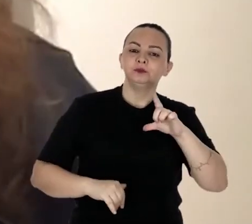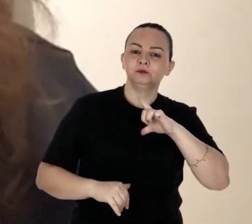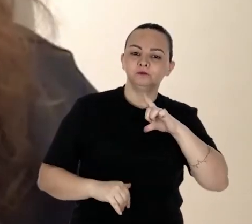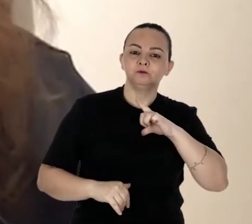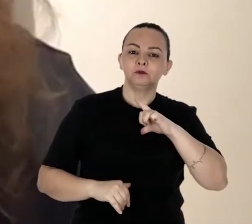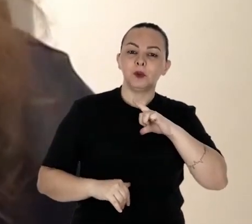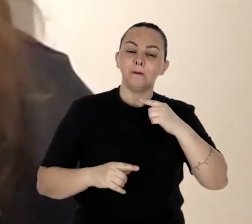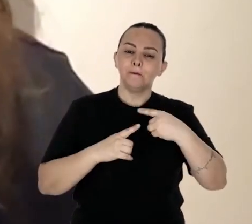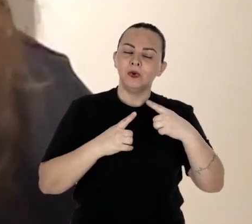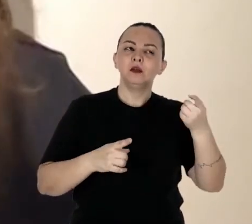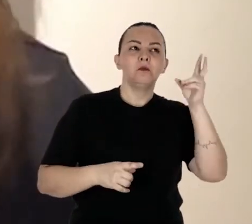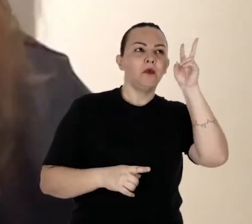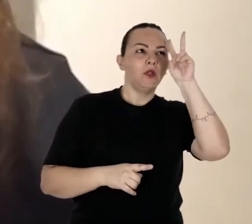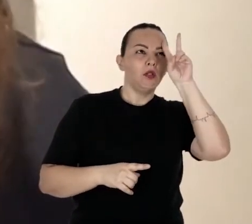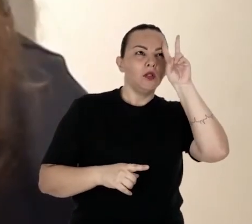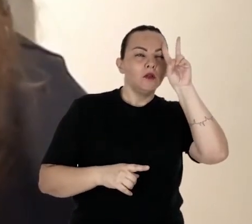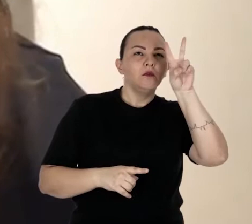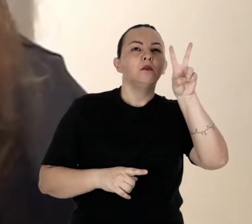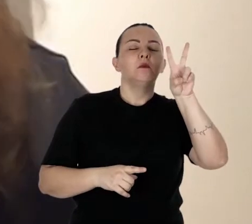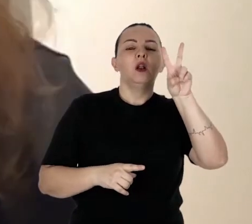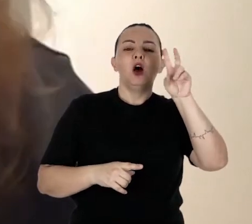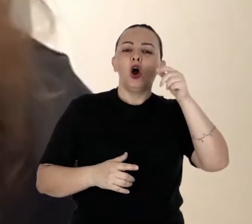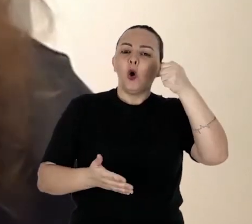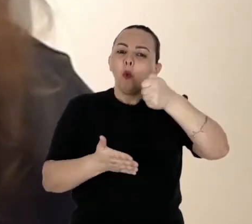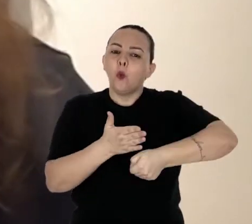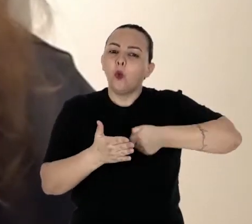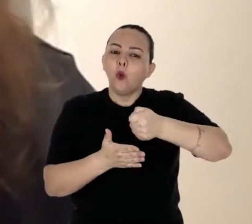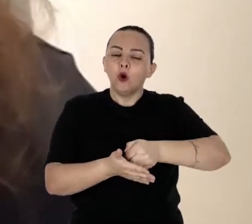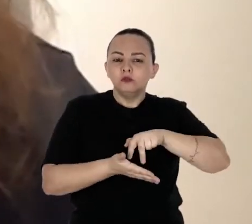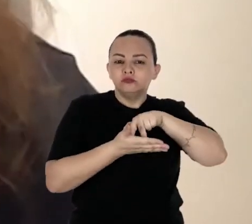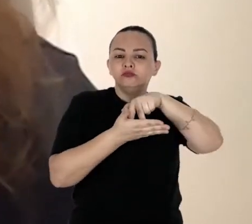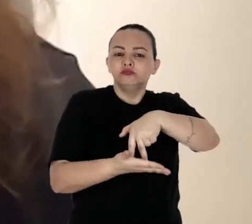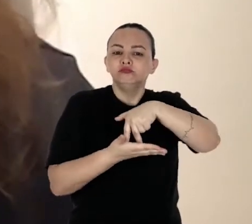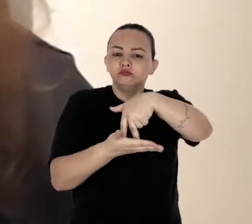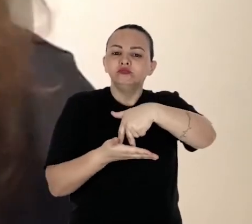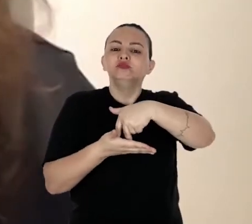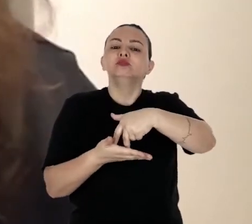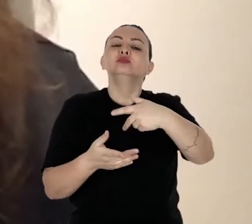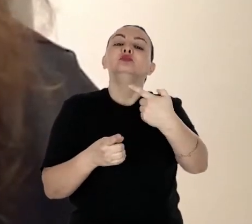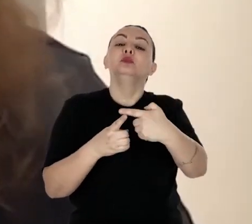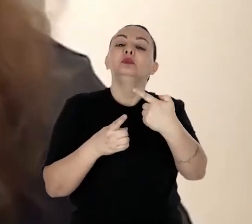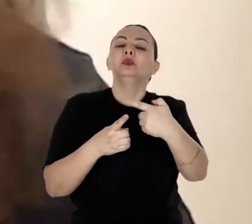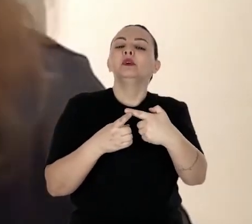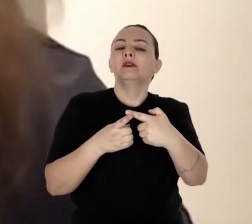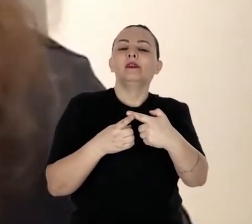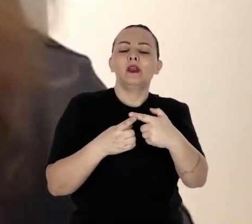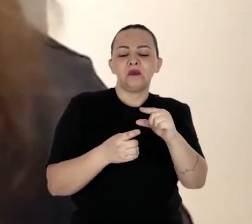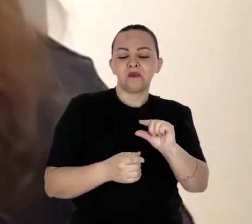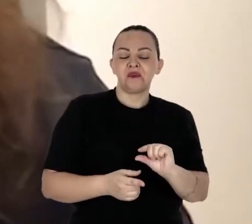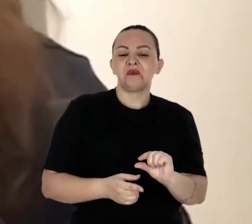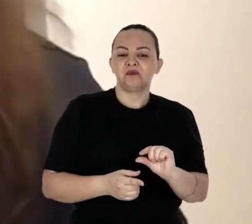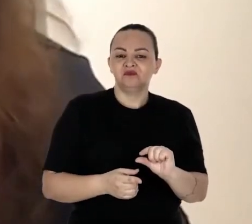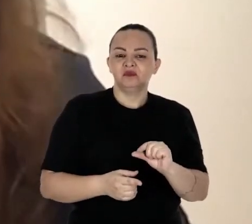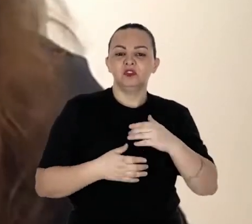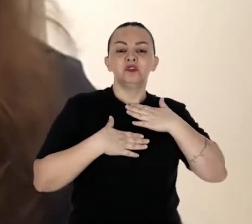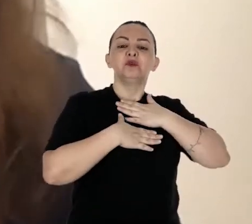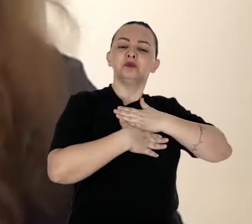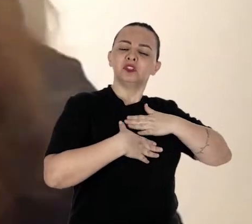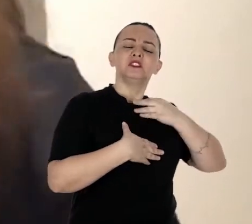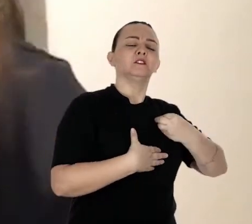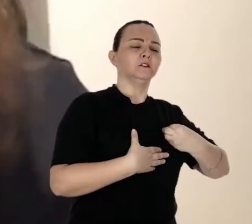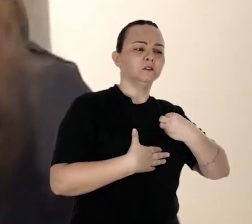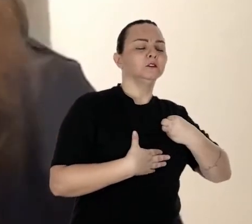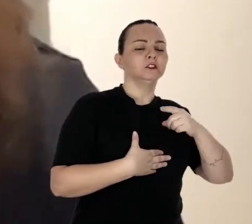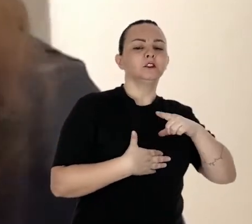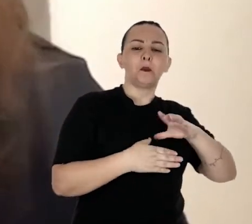existem, mas elas estão ali para lembrar da nossa luta e da nossa resistência. Porque elas não chegam aos pés de